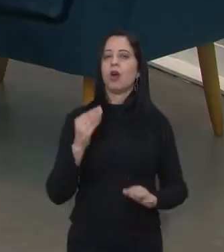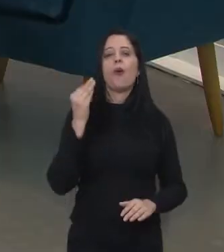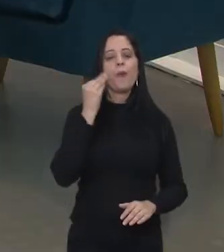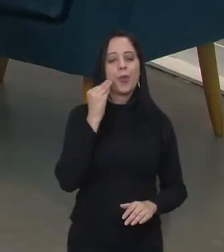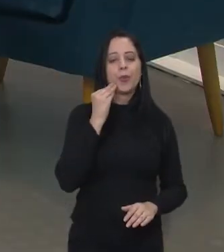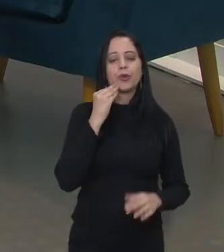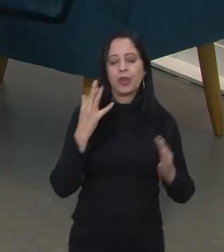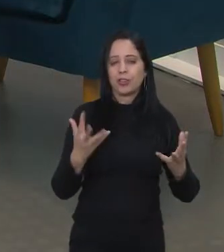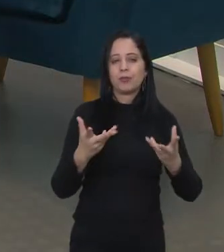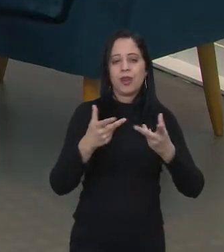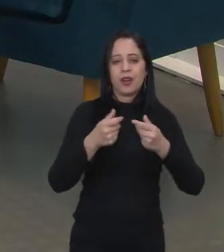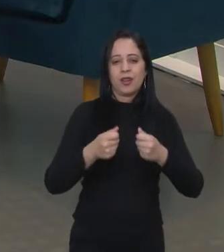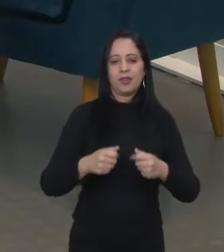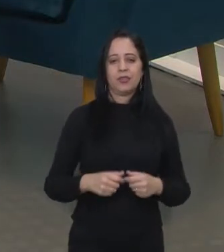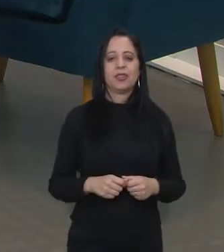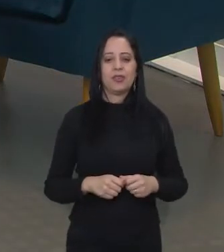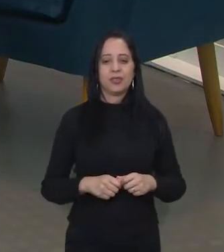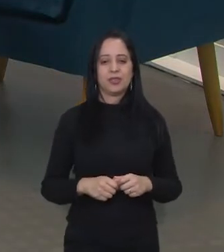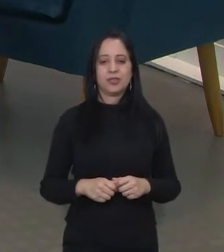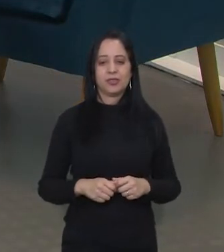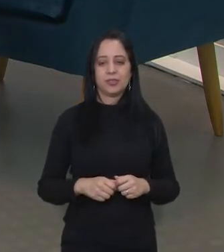grande oportunidade para essas empresas.